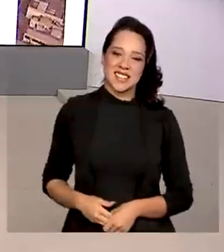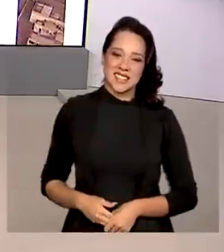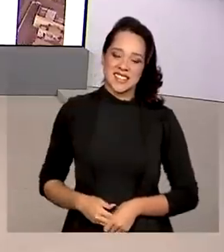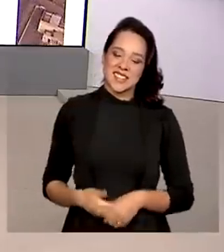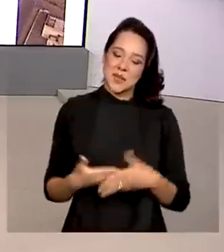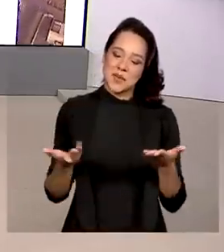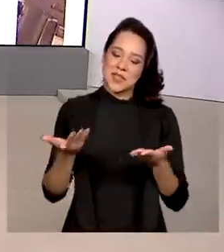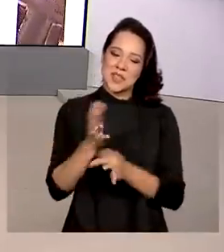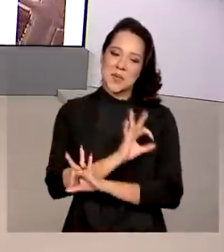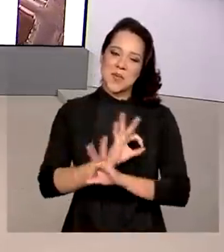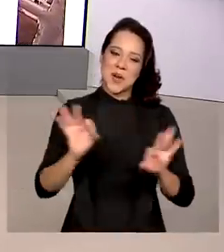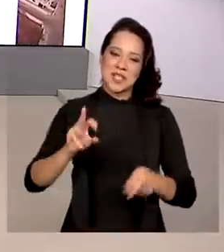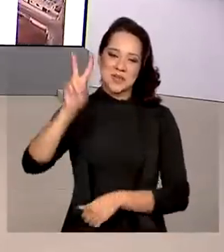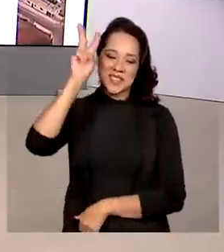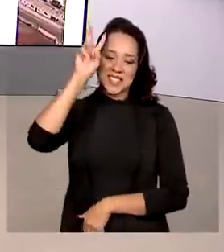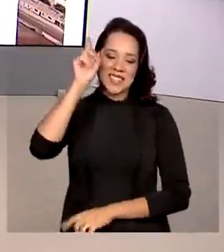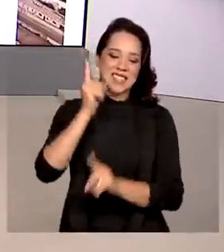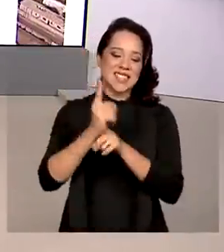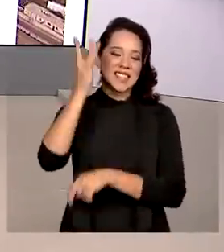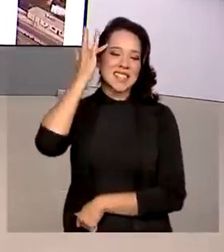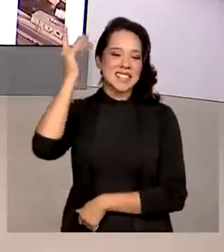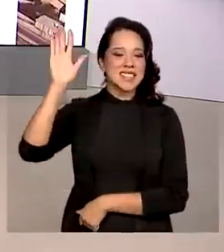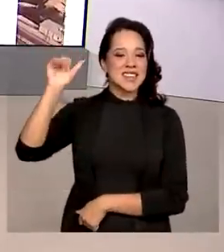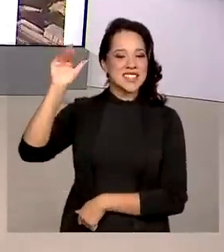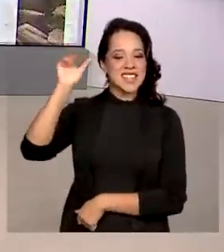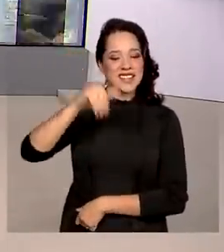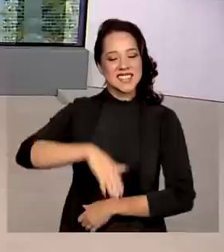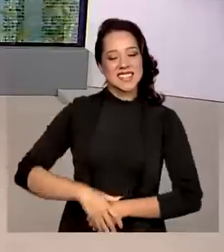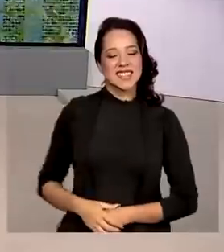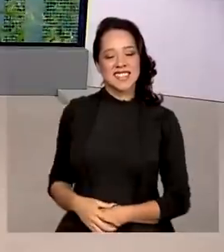Para você, uma ótima segunda-feira. gente se vê amanhã. Tchau, tchau!